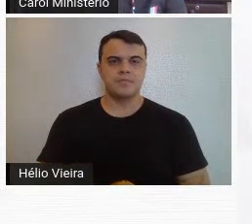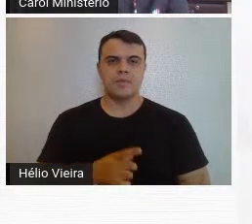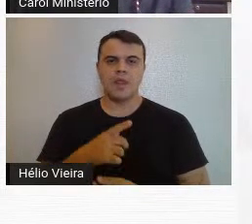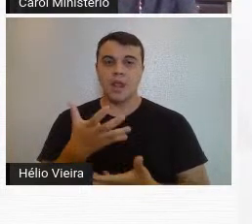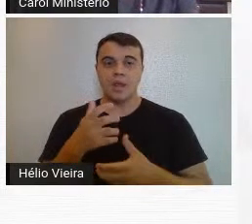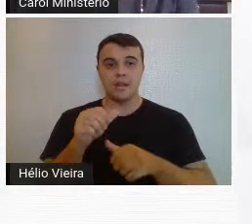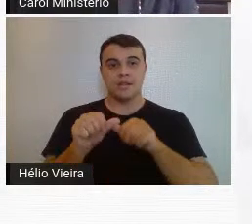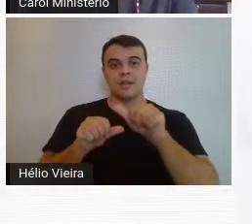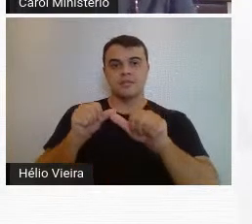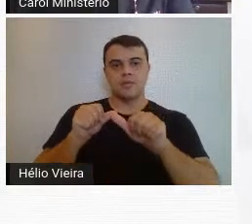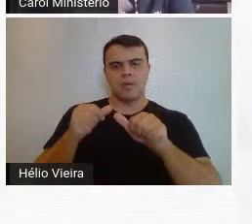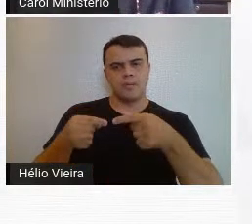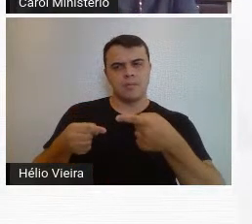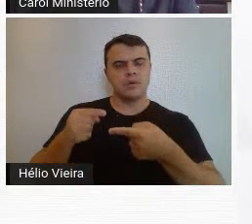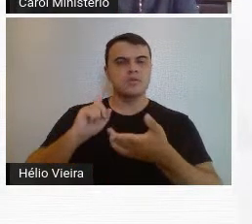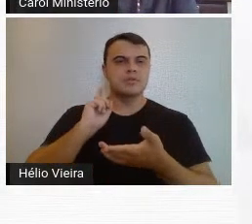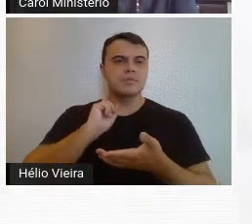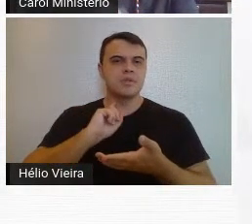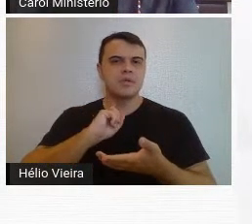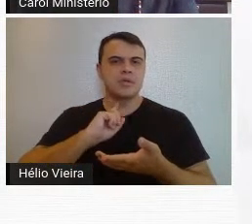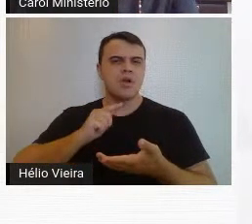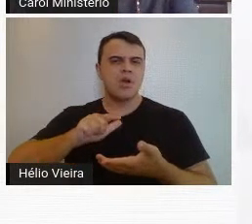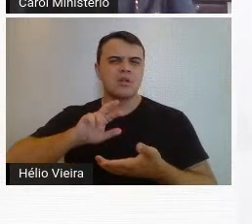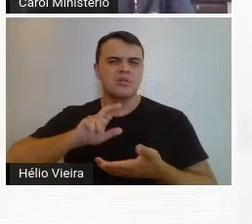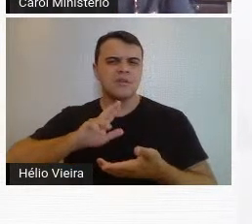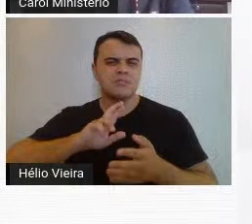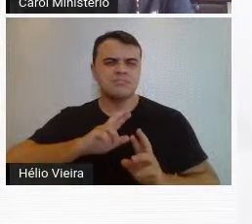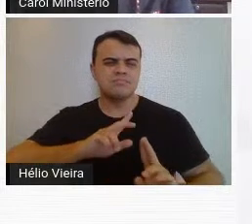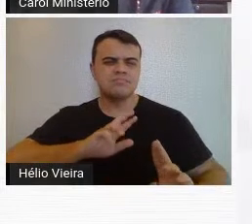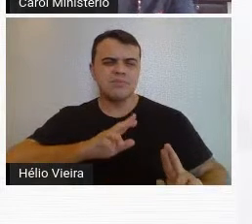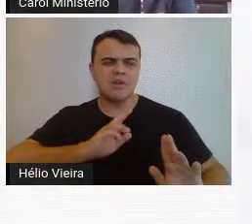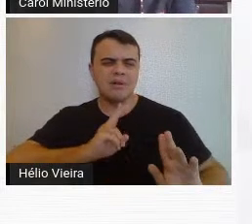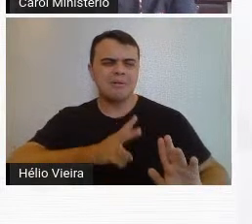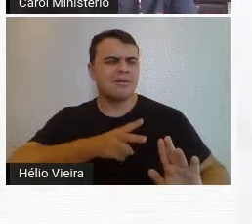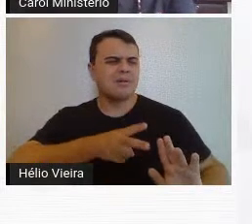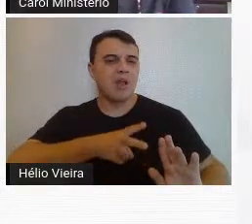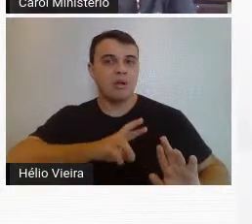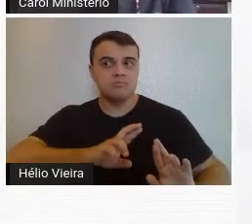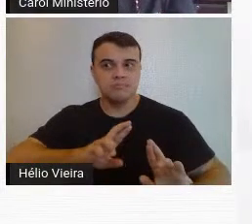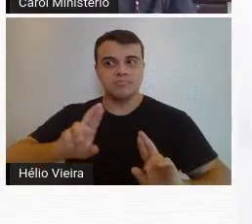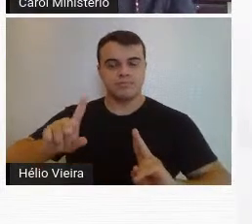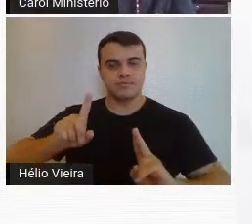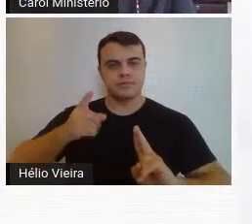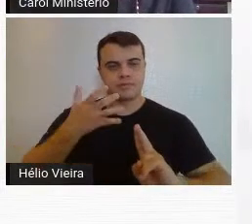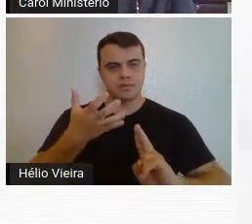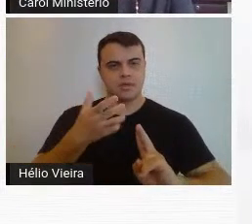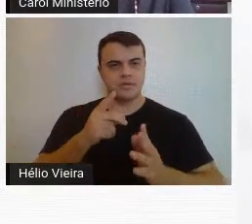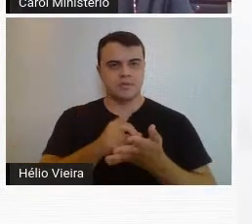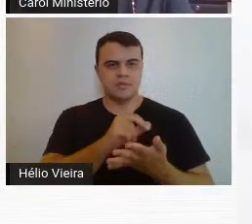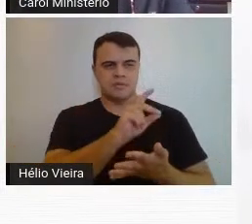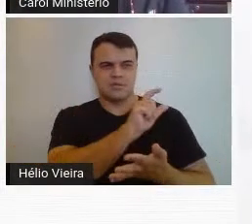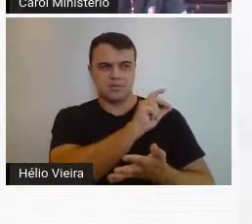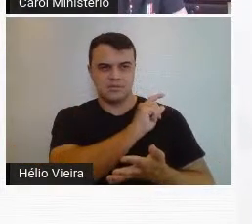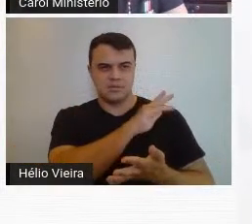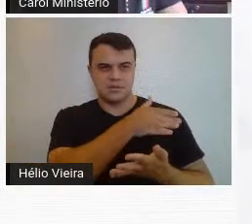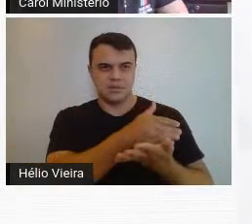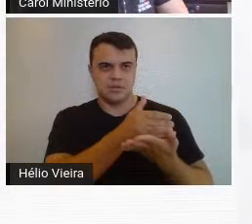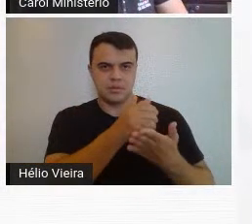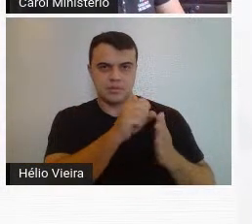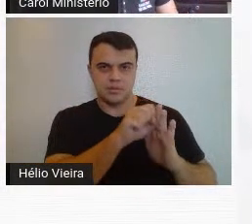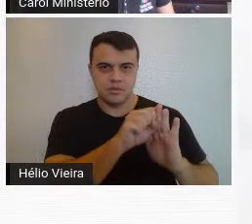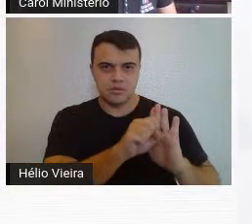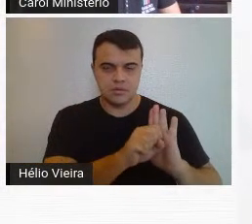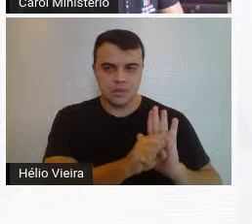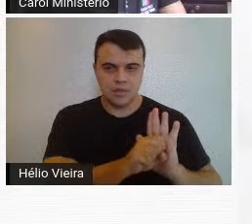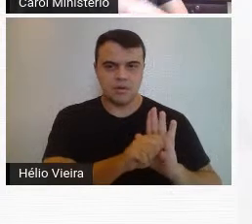transformar um pouco a política mineira para fora dessas oligarquias conservadoras que já vinham desde o início do século.